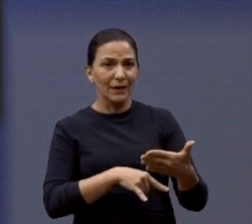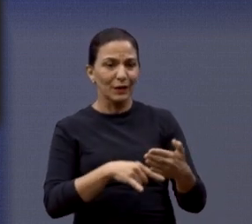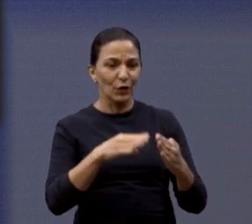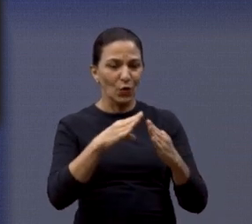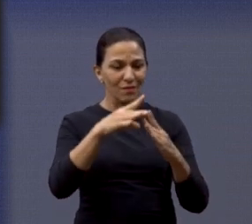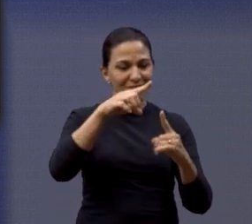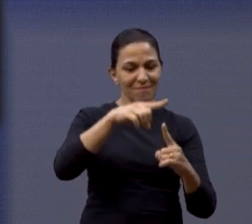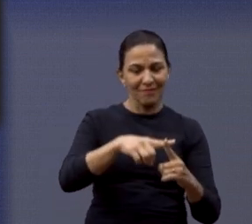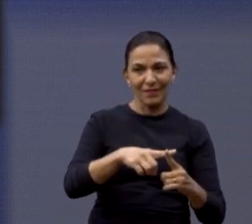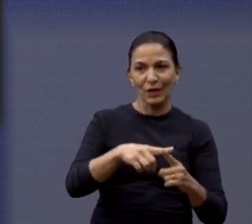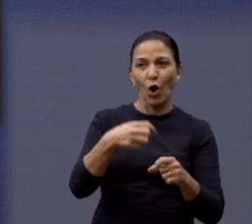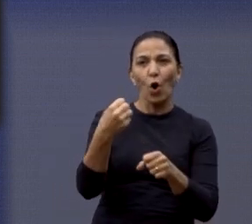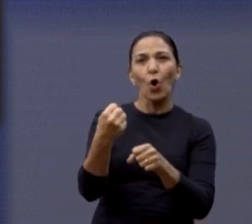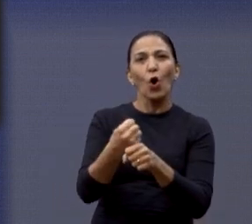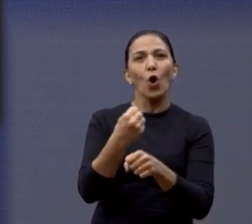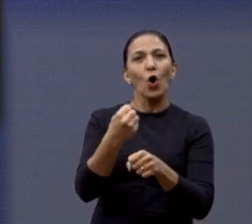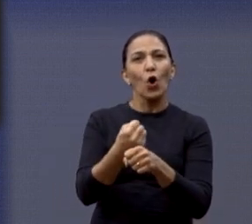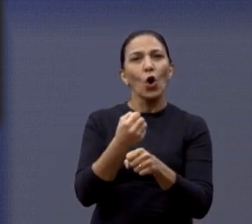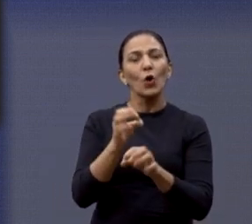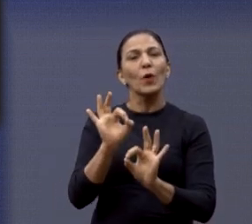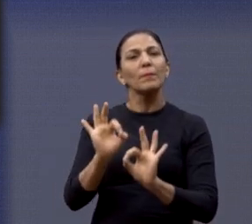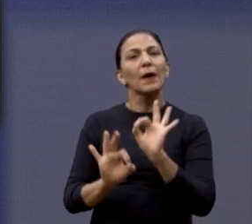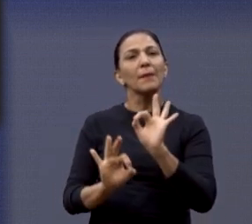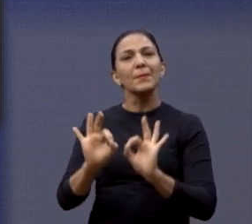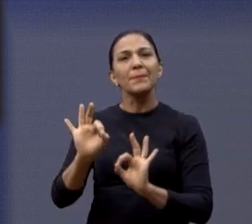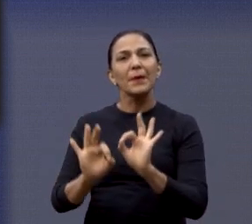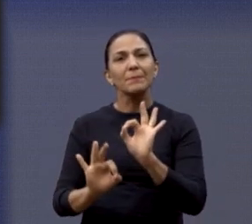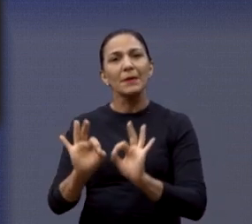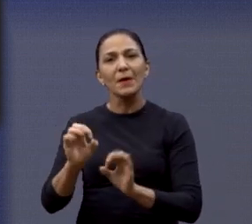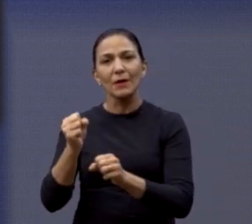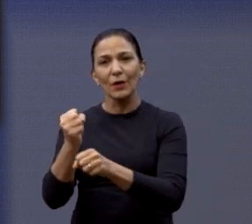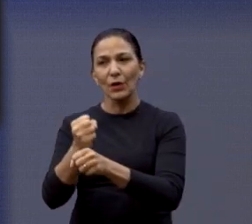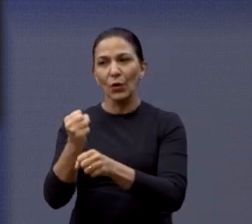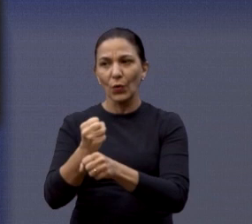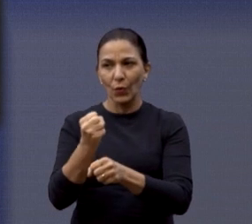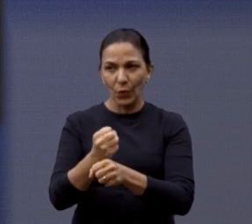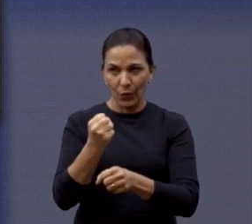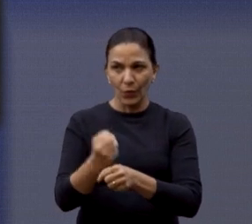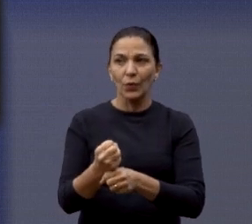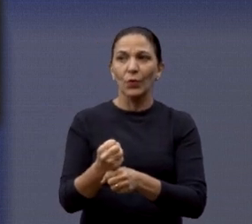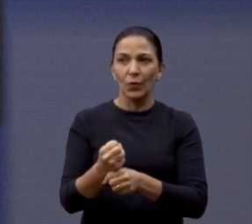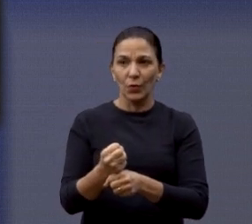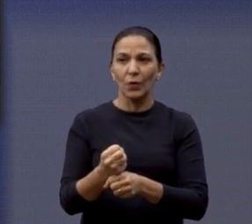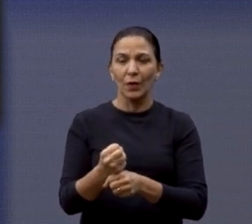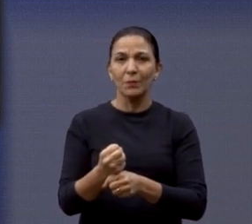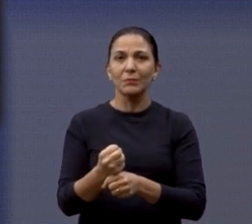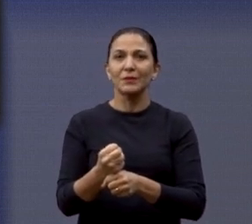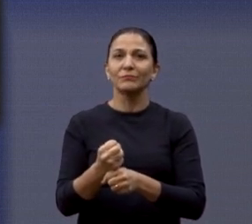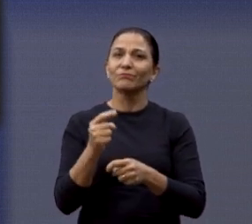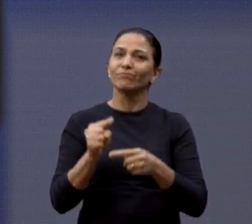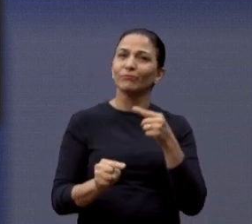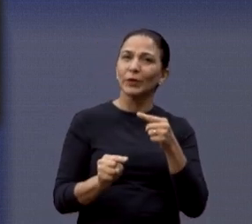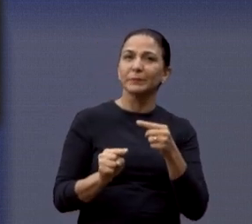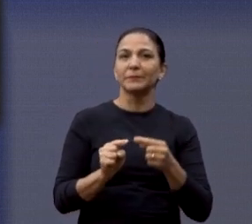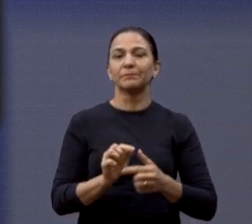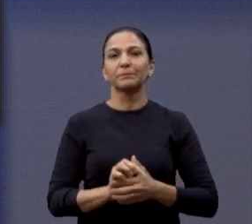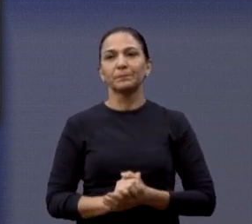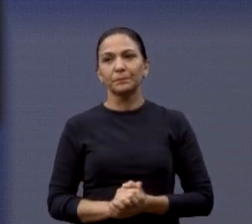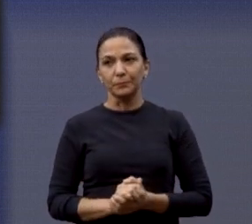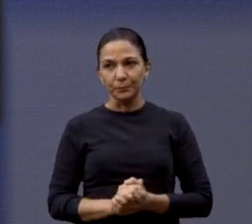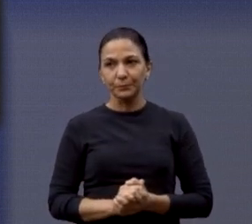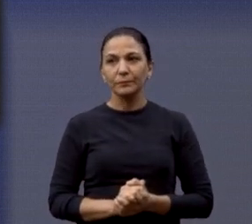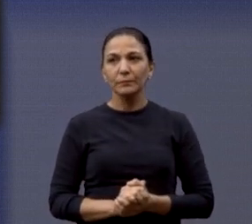tendo essa obra, essa obra que está sendo feita lá, Luizio. foi embargada. Mas